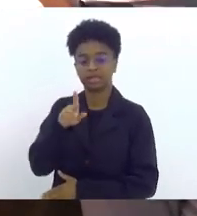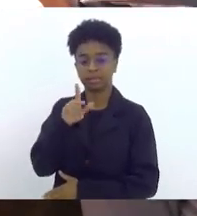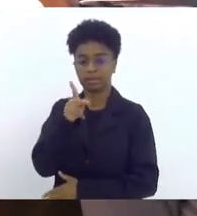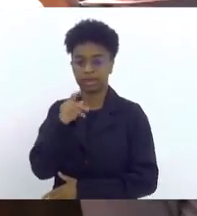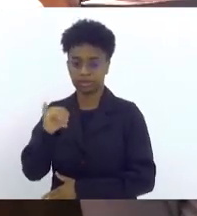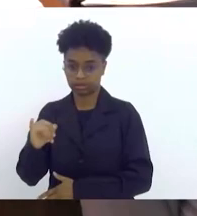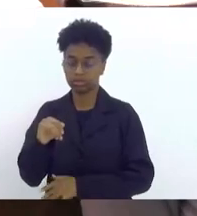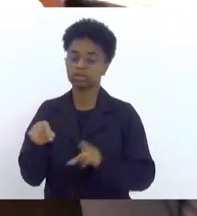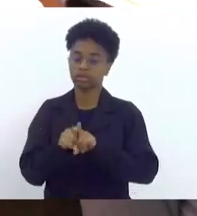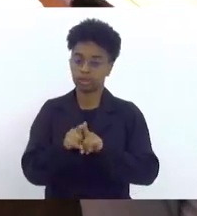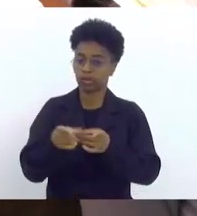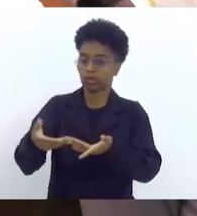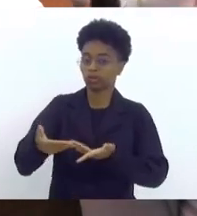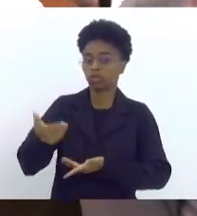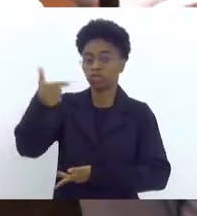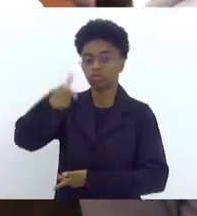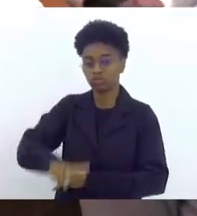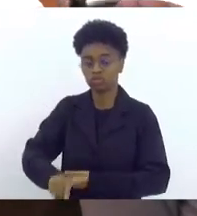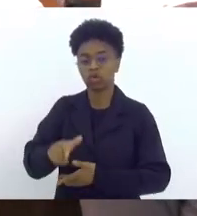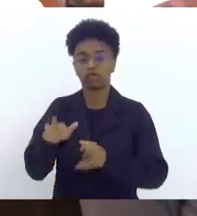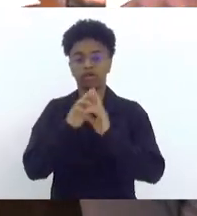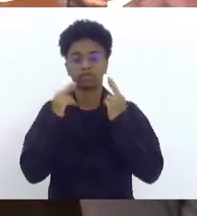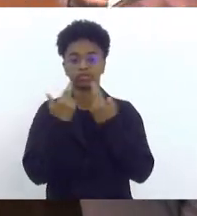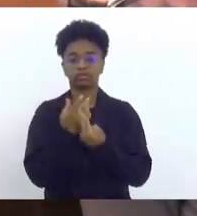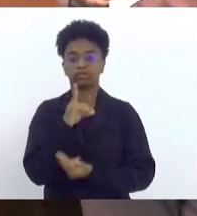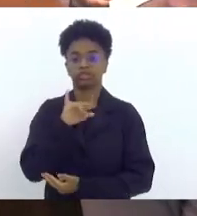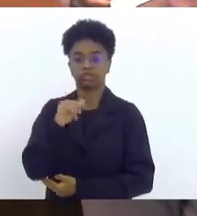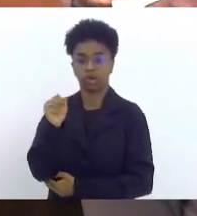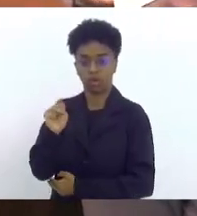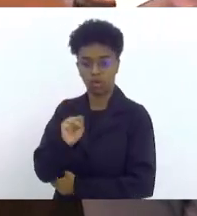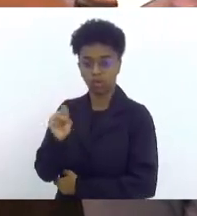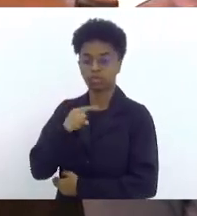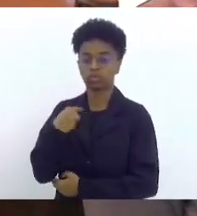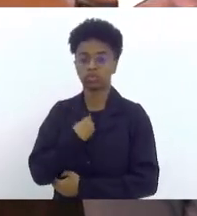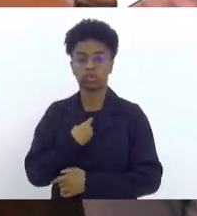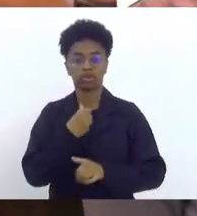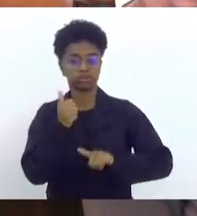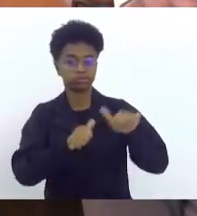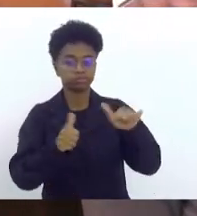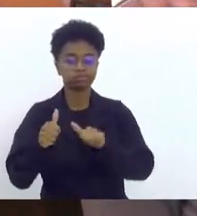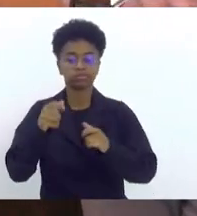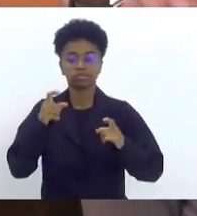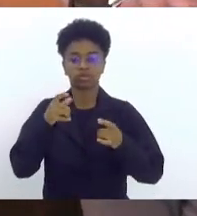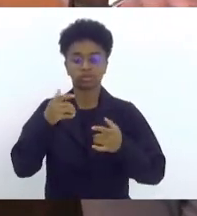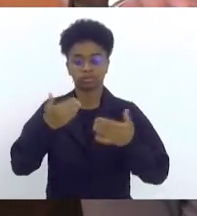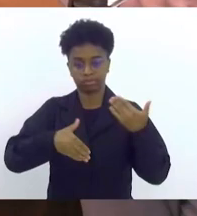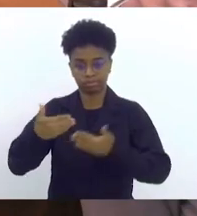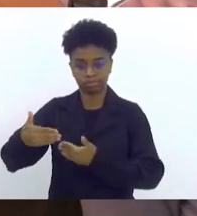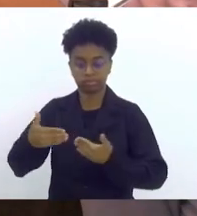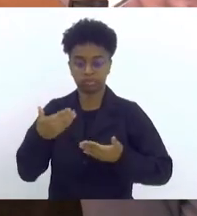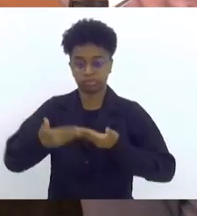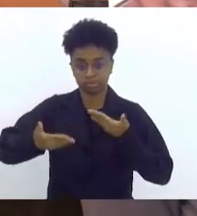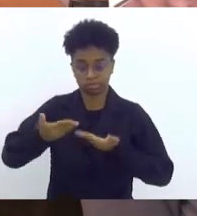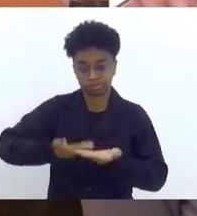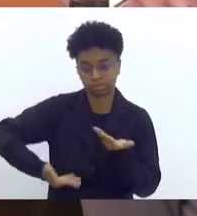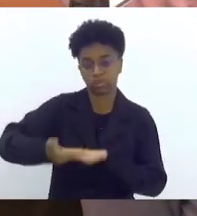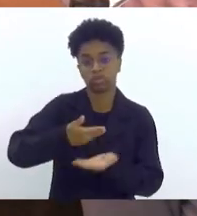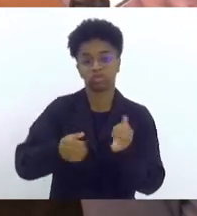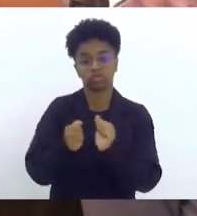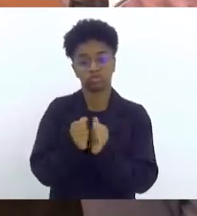Já convocamos uma próxima para o dia 8, onde ouviremos as agências reguladoras. Enfim, muito trabalho pela